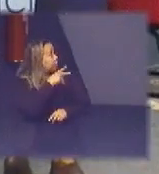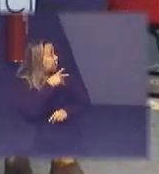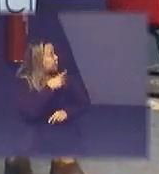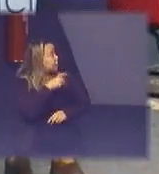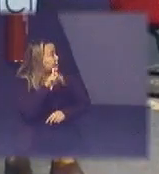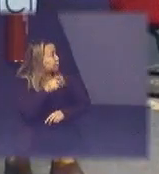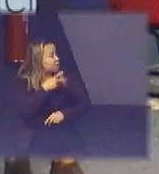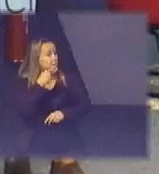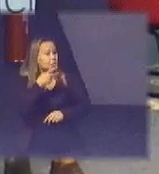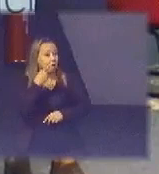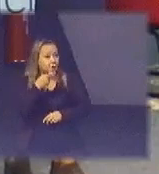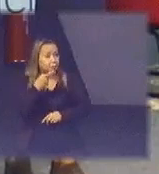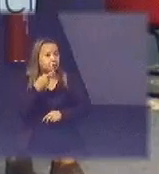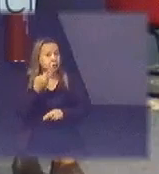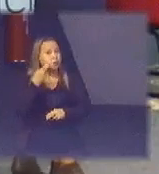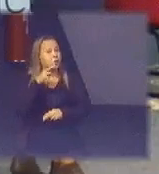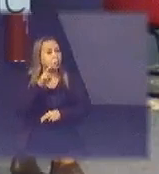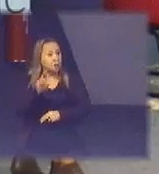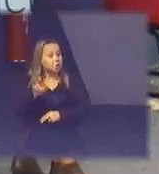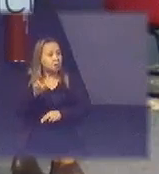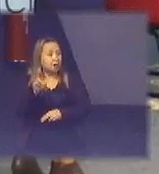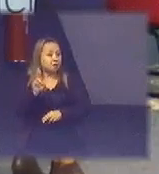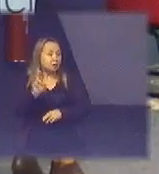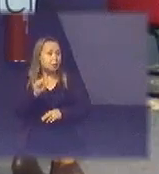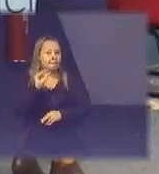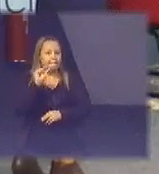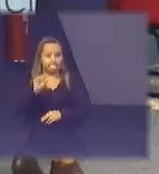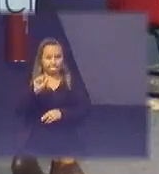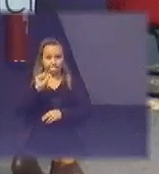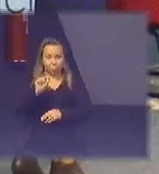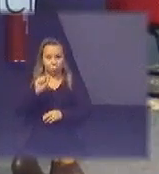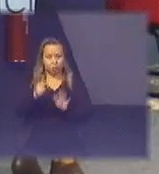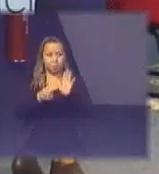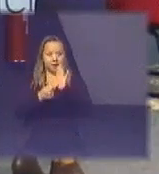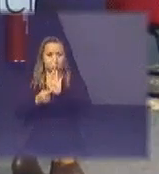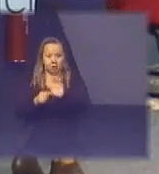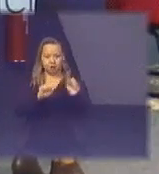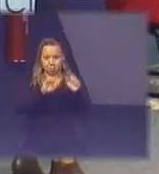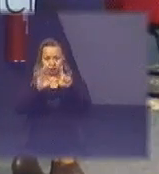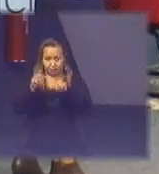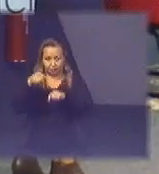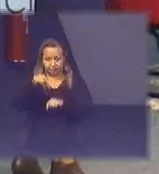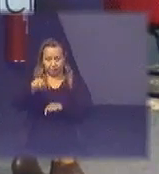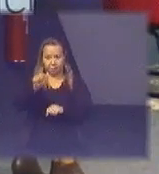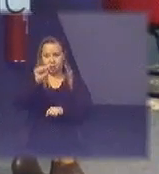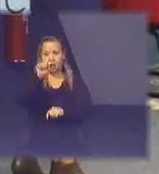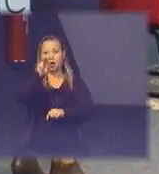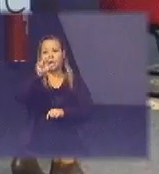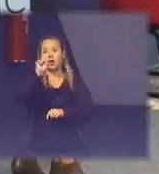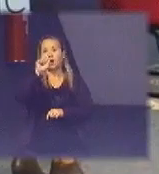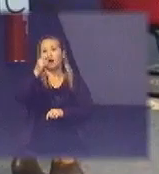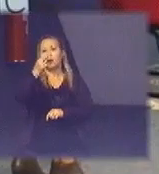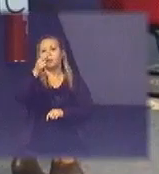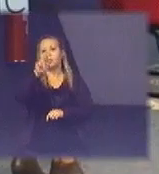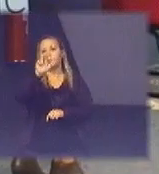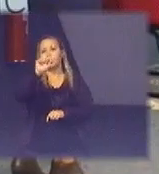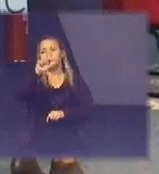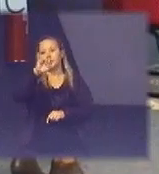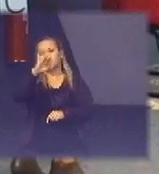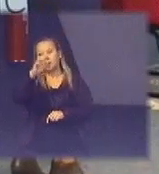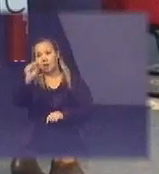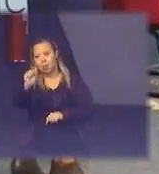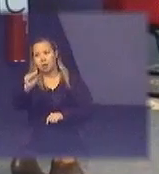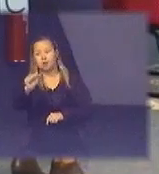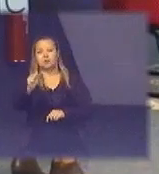apresenta são resultados parciais ainda a gente está apresentando na semana que vem na Austrália aprovamos três trabalhos num congresso internacional